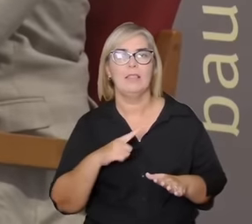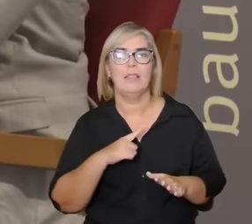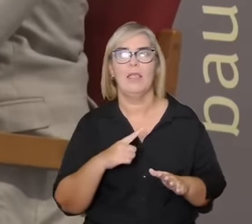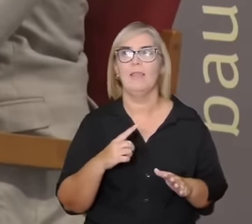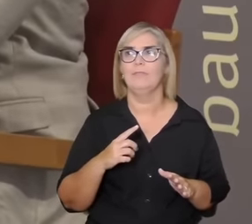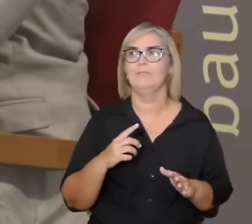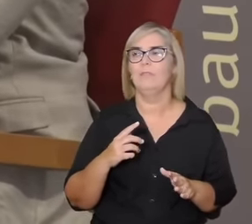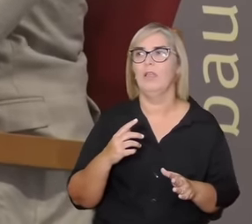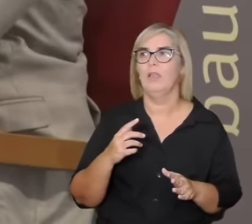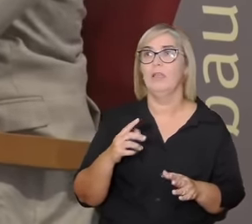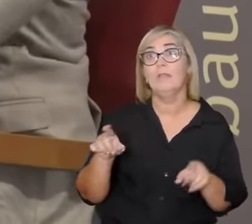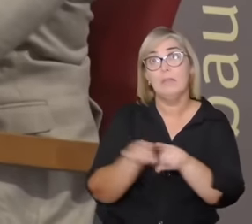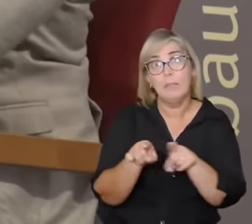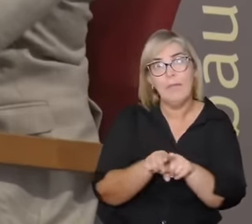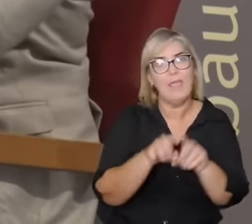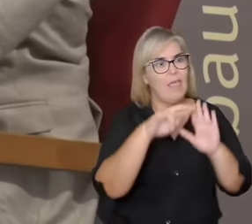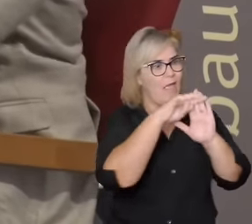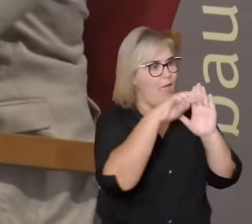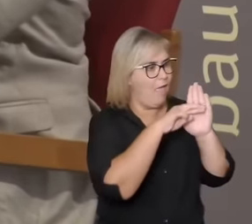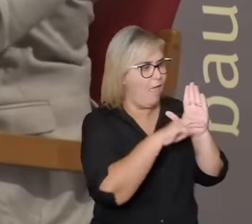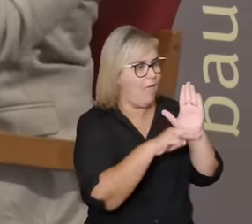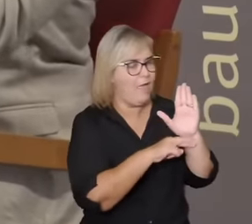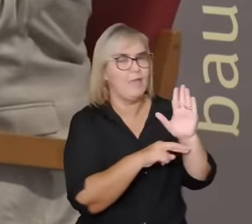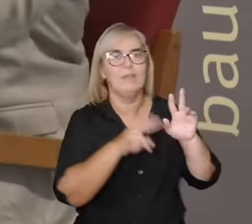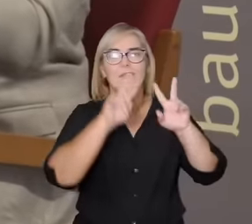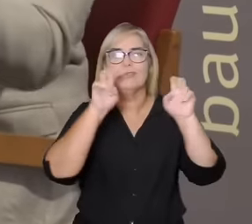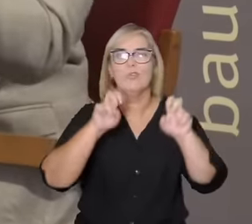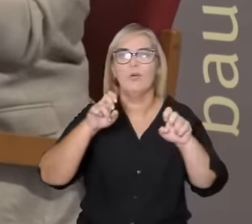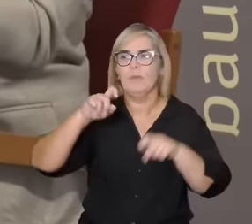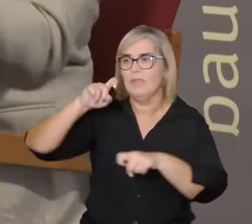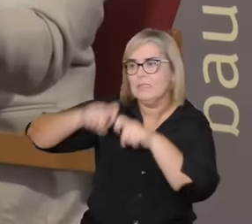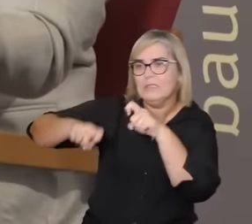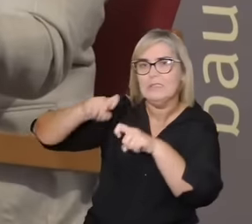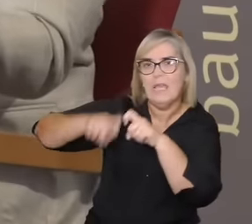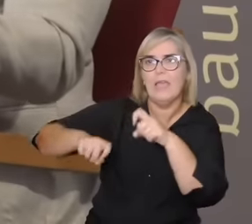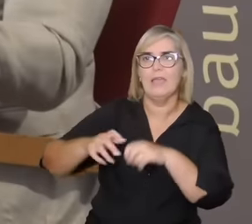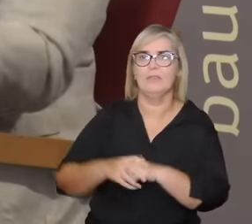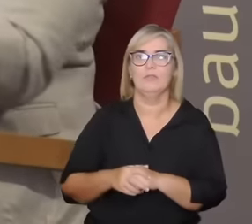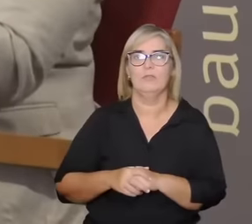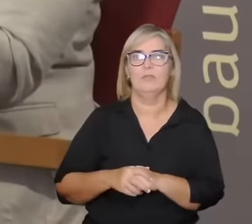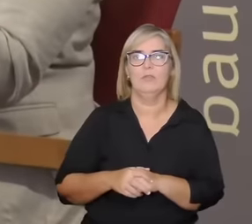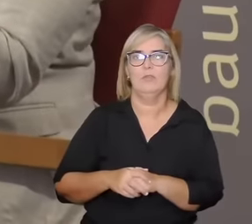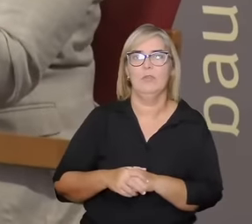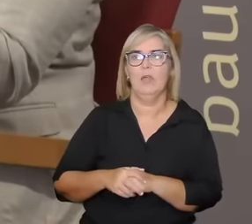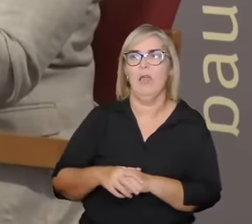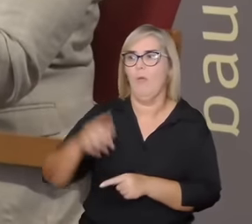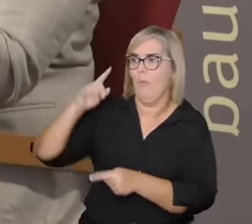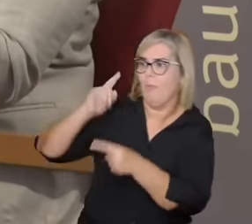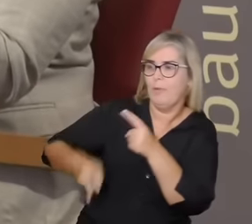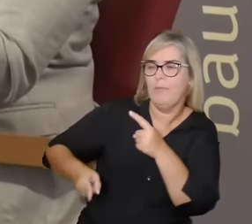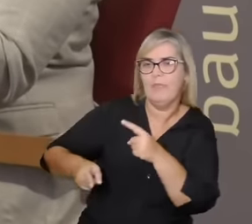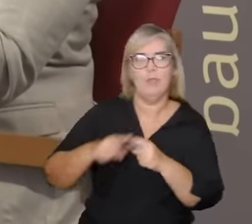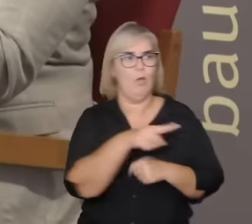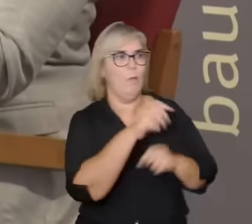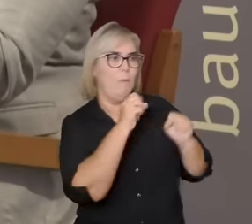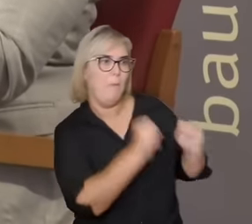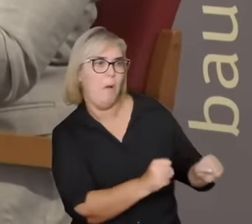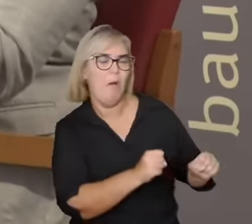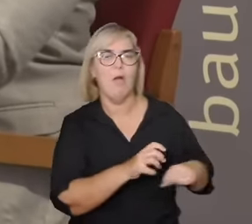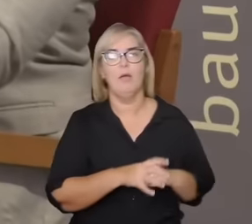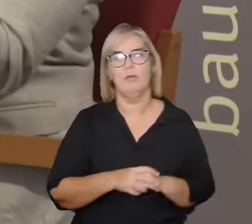sexuais tem divindades que transam e que fazem e que procriam isso muda de figura né